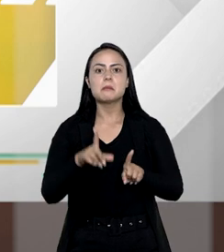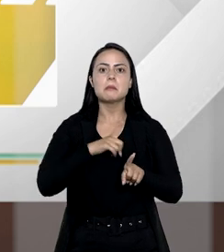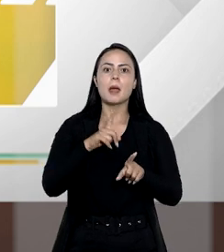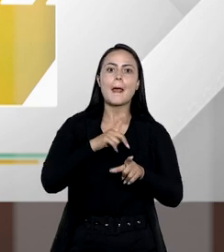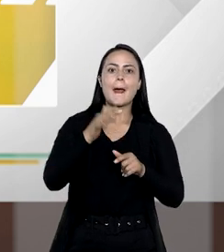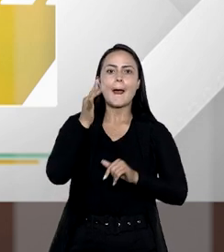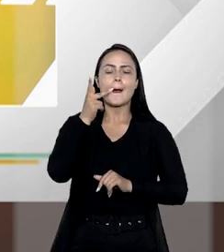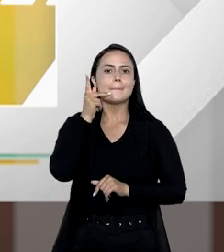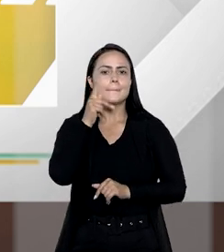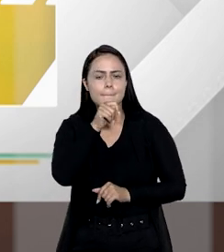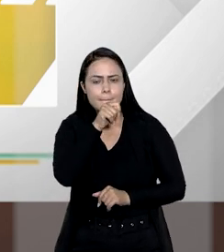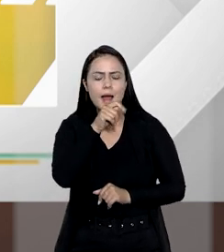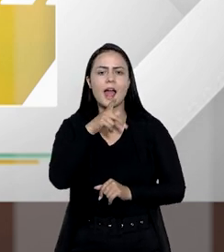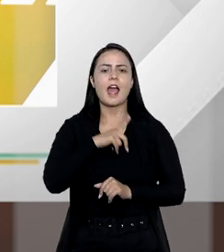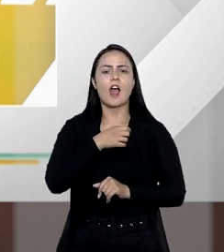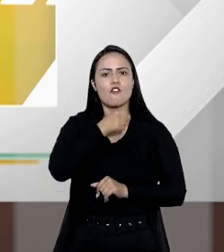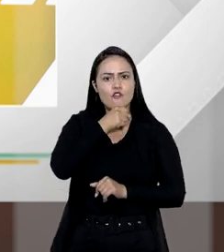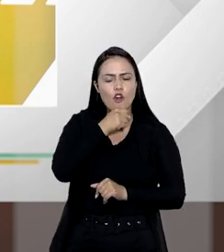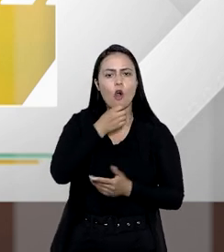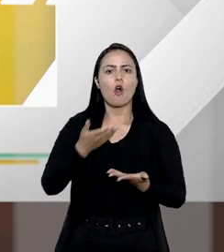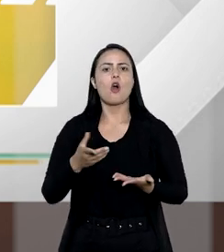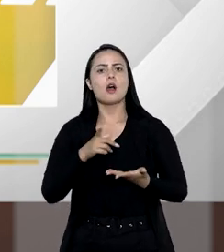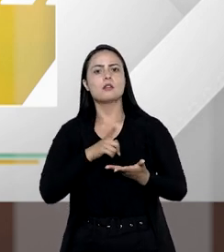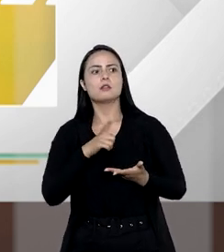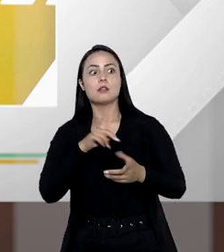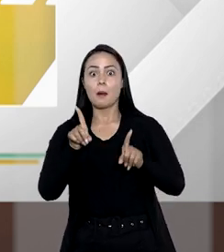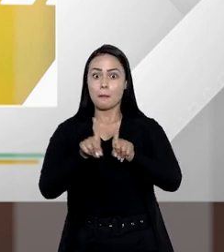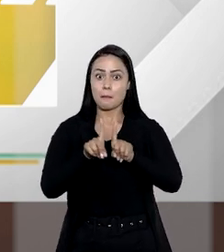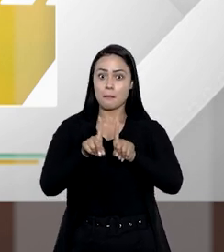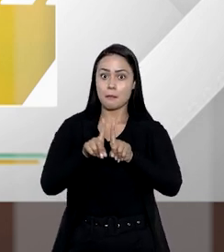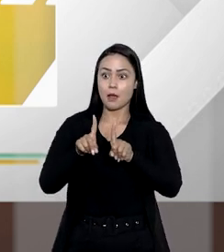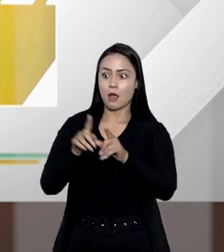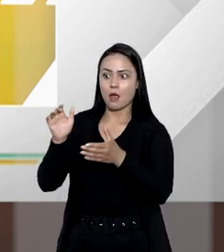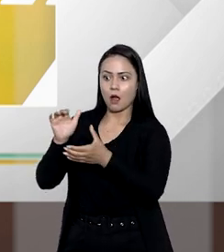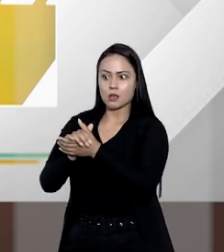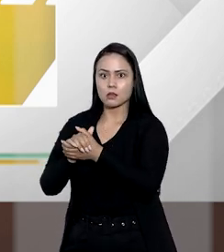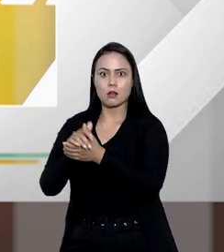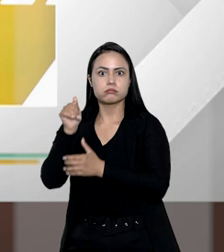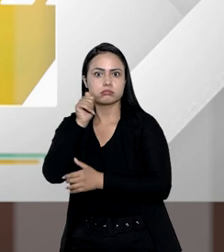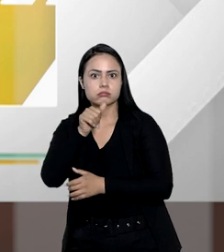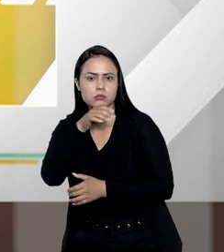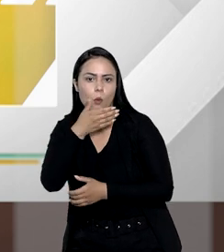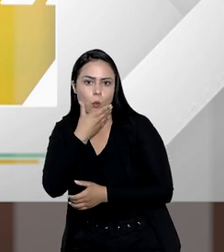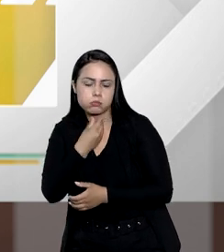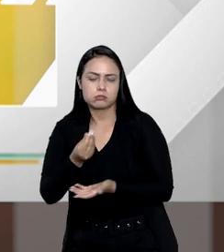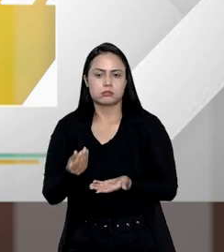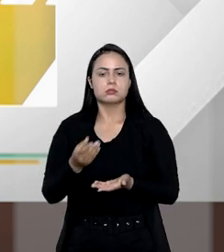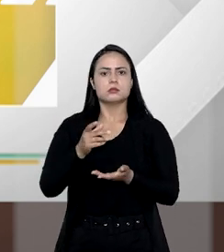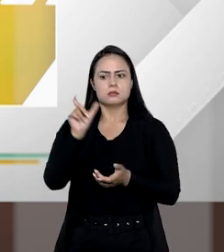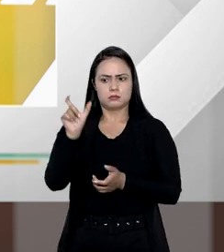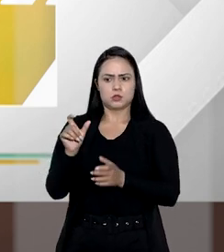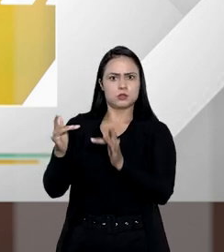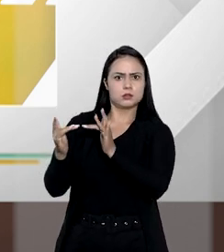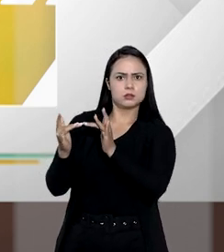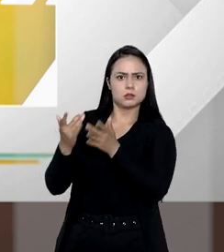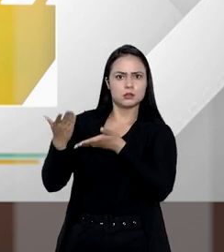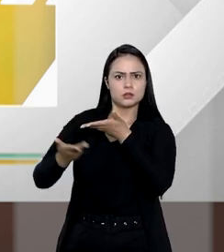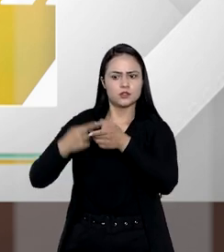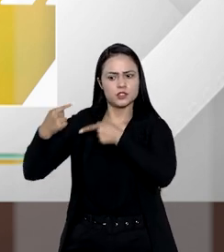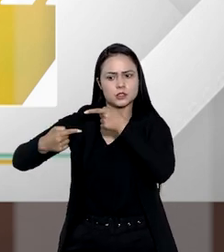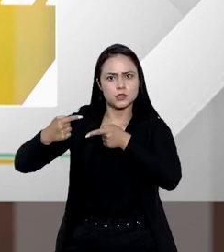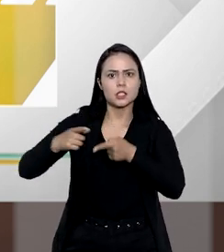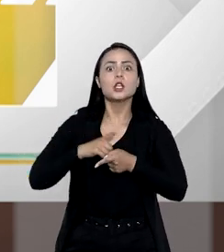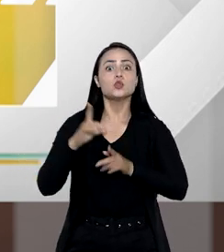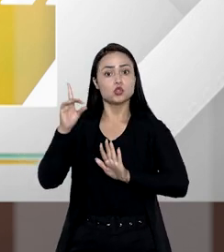ascendentes, como o pai, avô e bisavô, além do cônjuge. Mas é possível que uma dessas figuras relacionadas no inventário